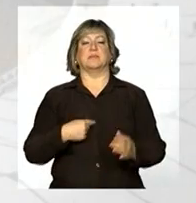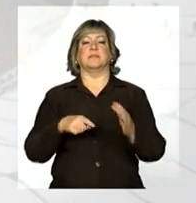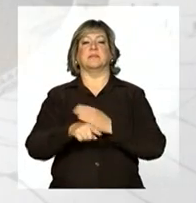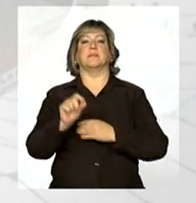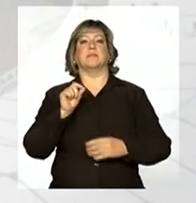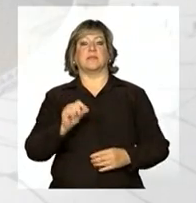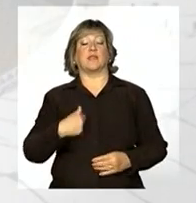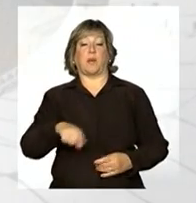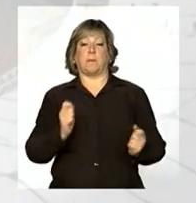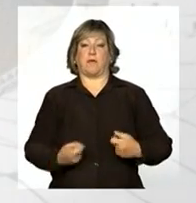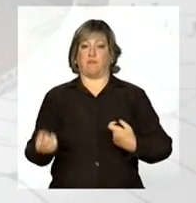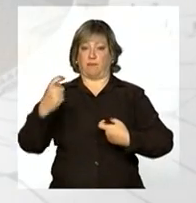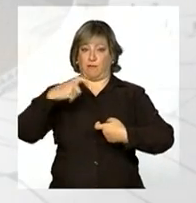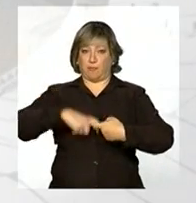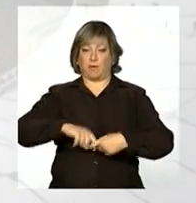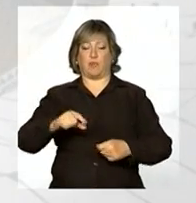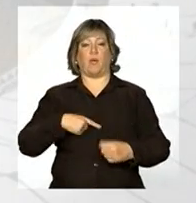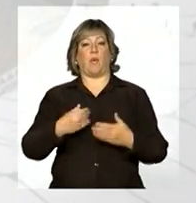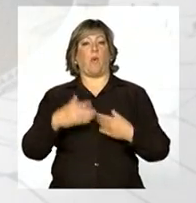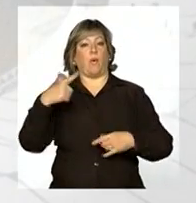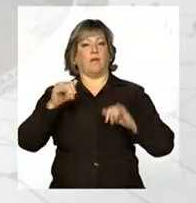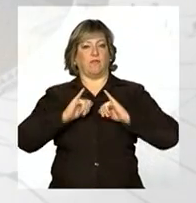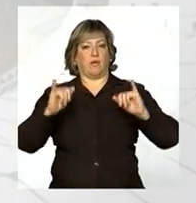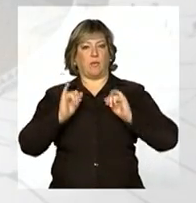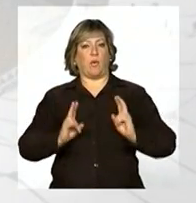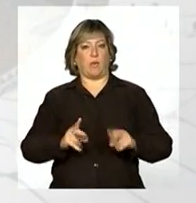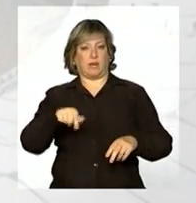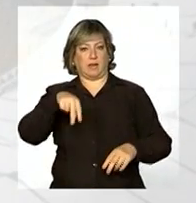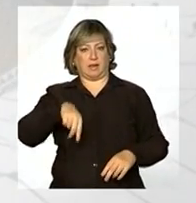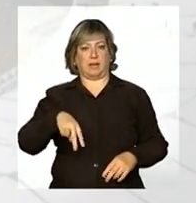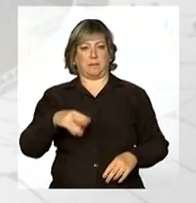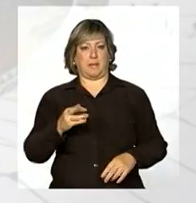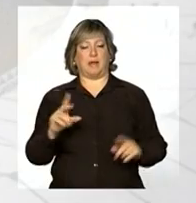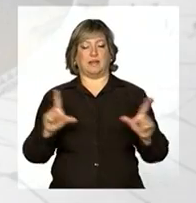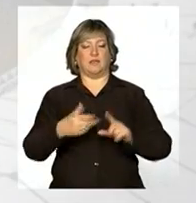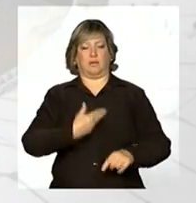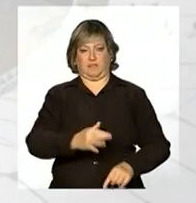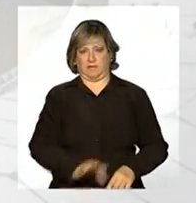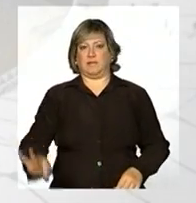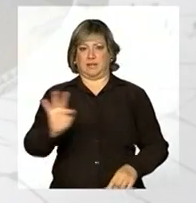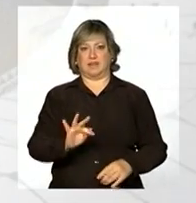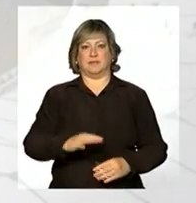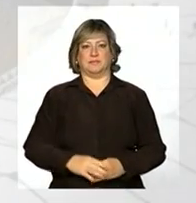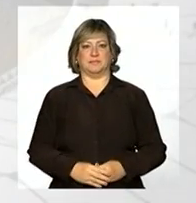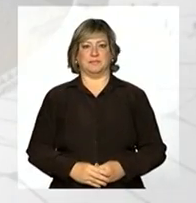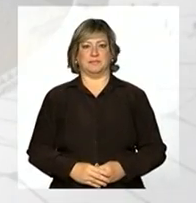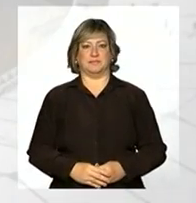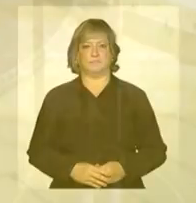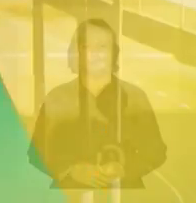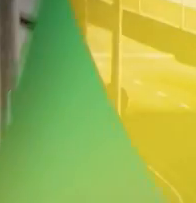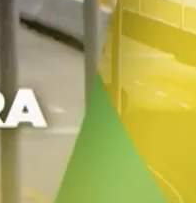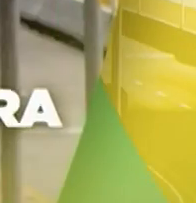E nós podemos voltar a qualquer momento com outras informações. Continue com a gente, NBR e a TV do Governo Federal.